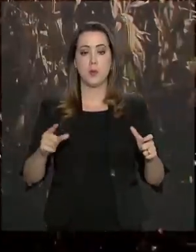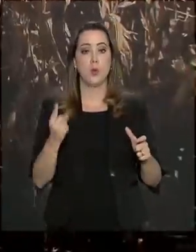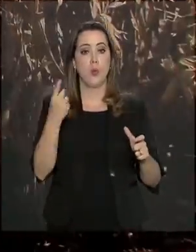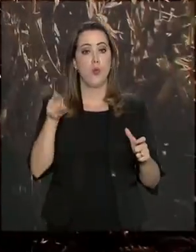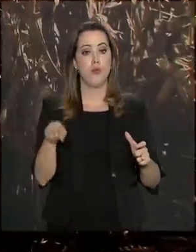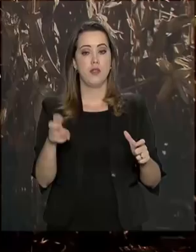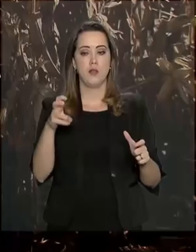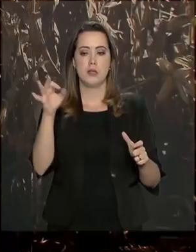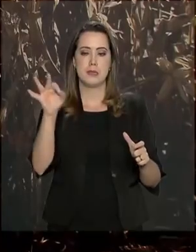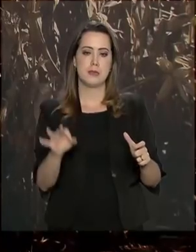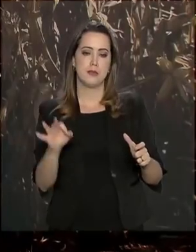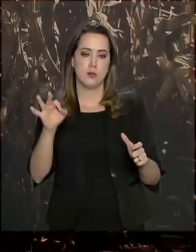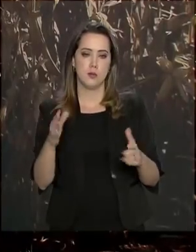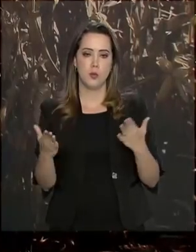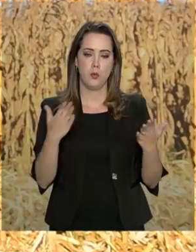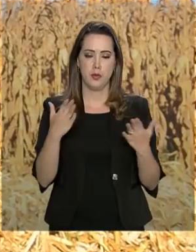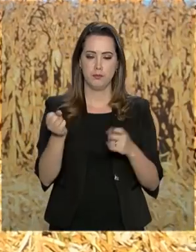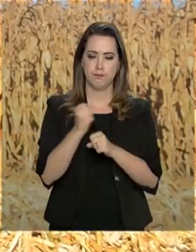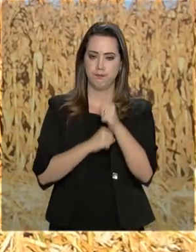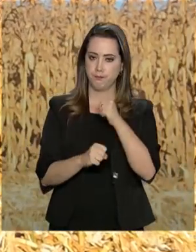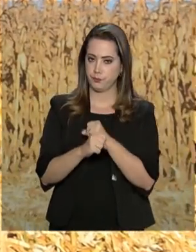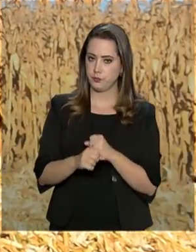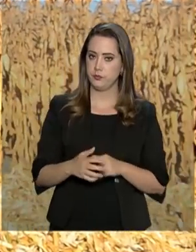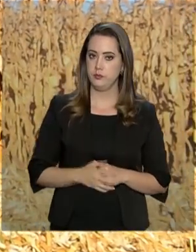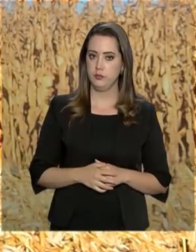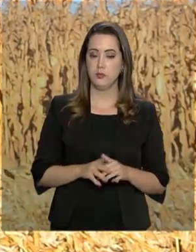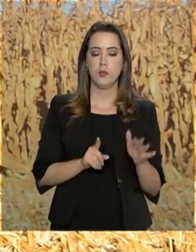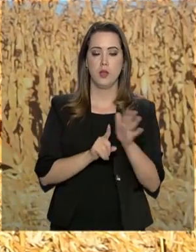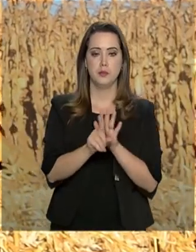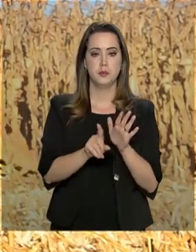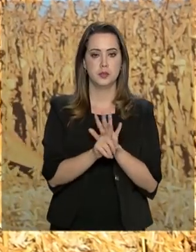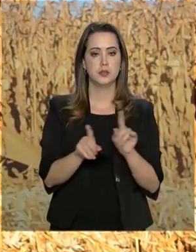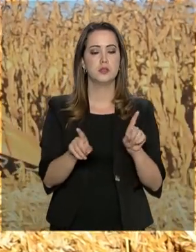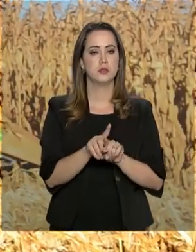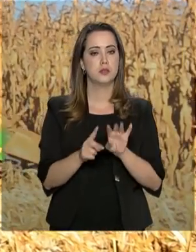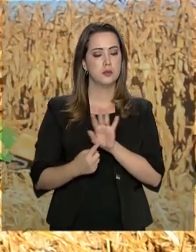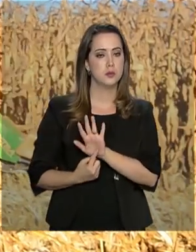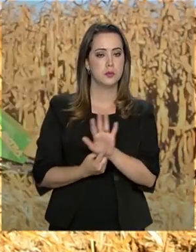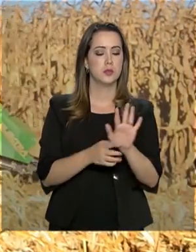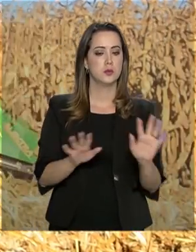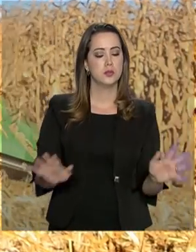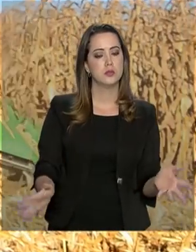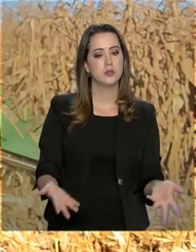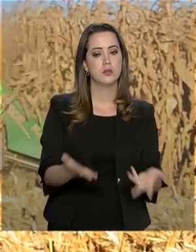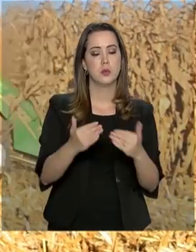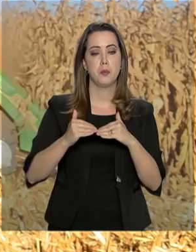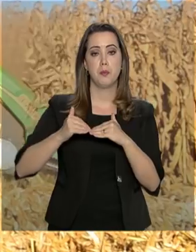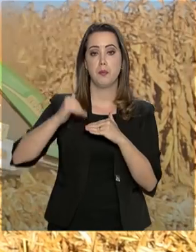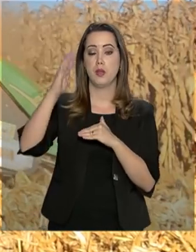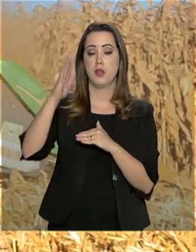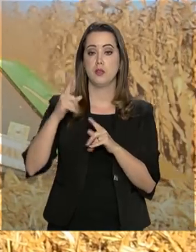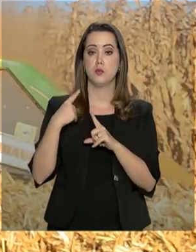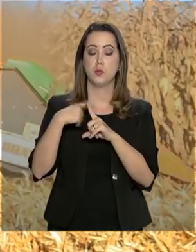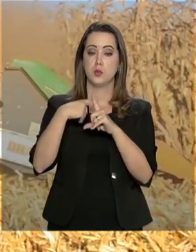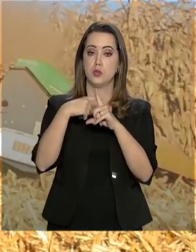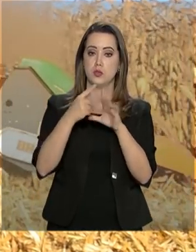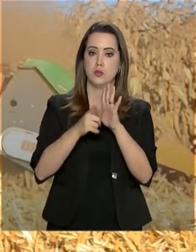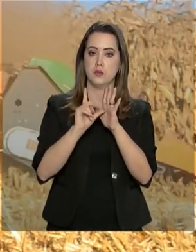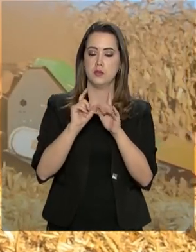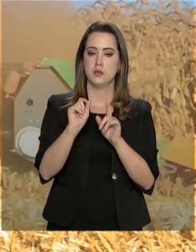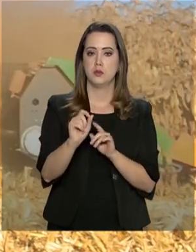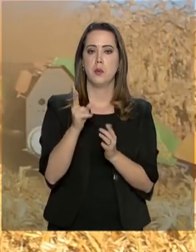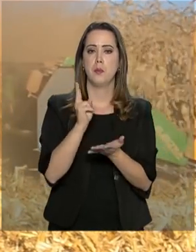2017-2018. Segundo o levantamento, a produtividade supera a marca positiva anterior,